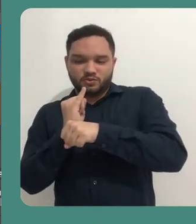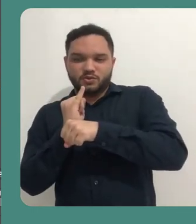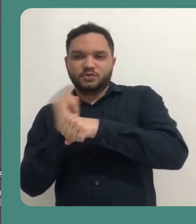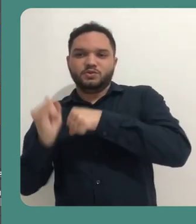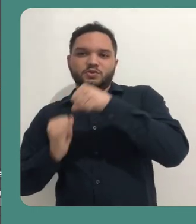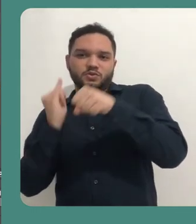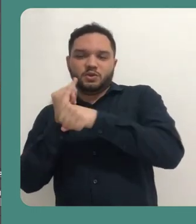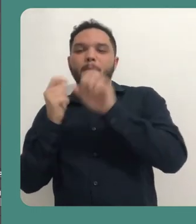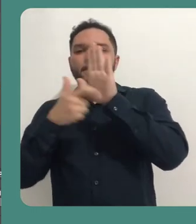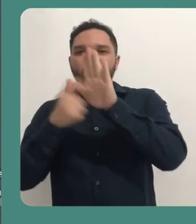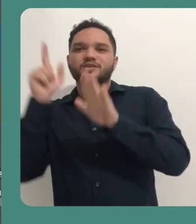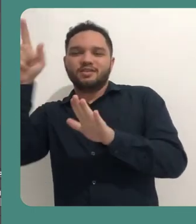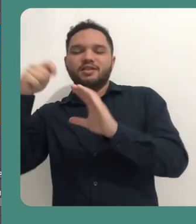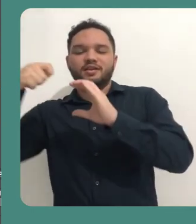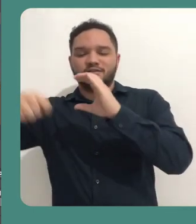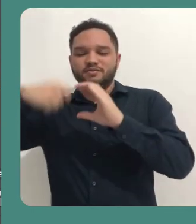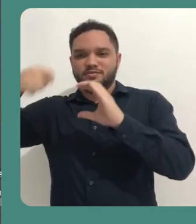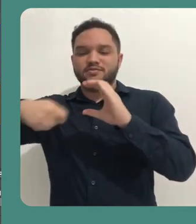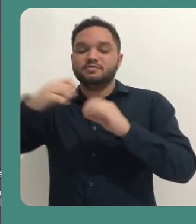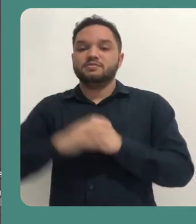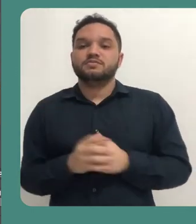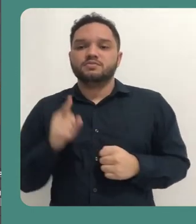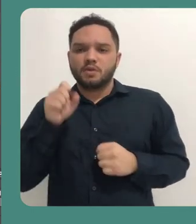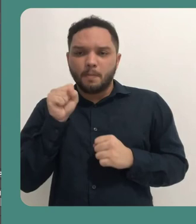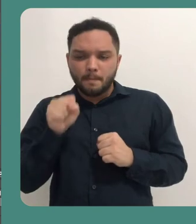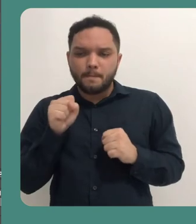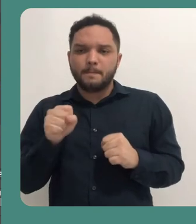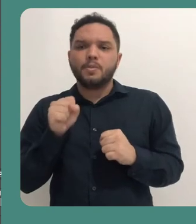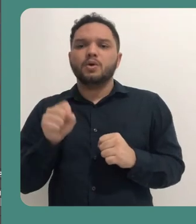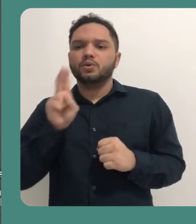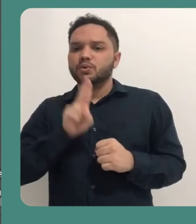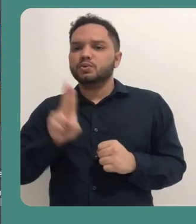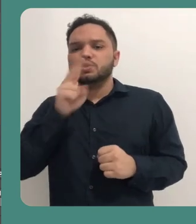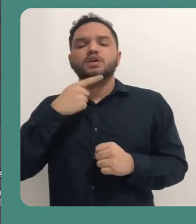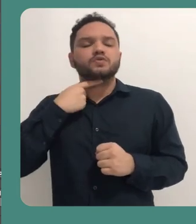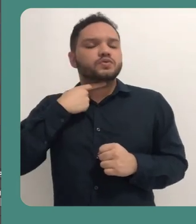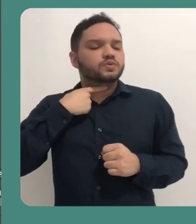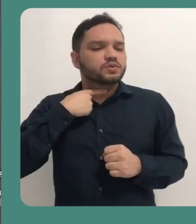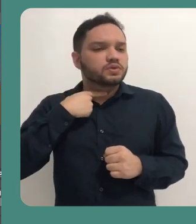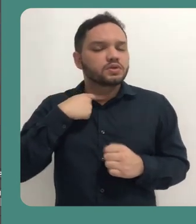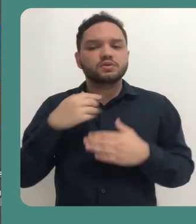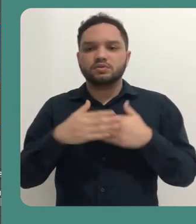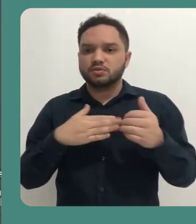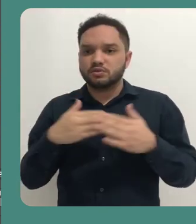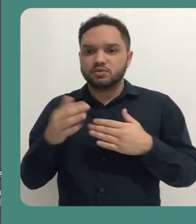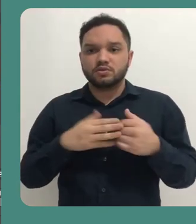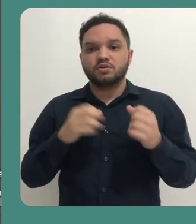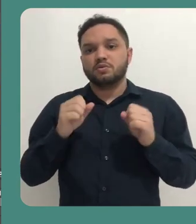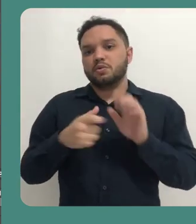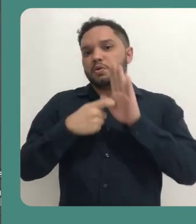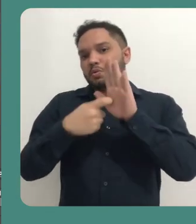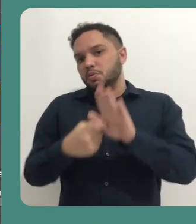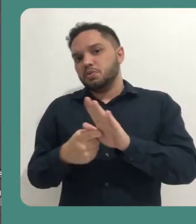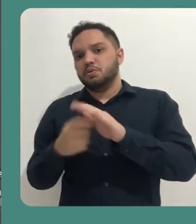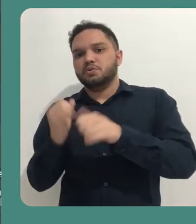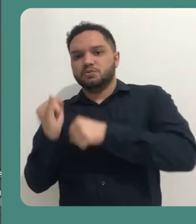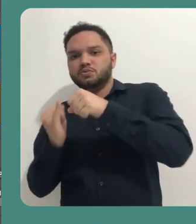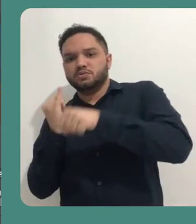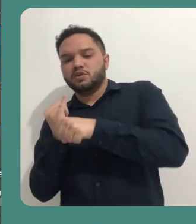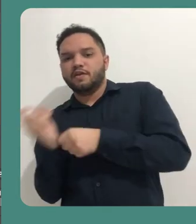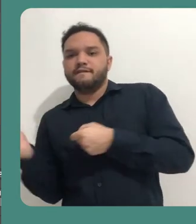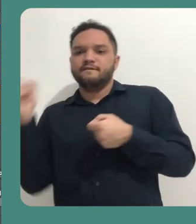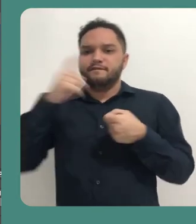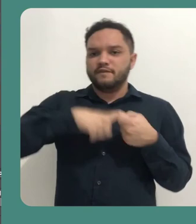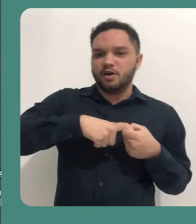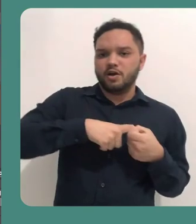dentro da minha gravação. Isso você pode navegar de acordo com como você quiser. Então eu posso mostrar a página web